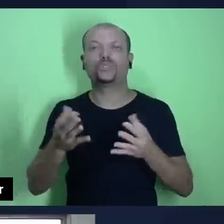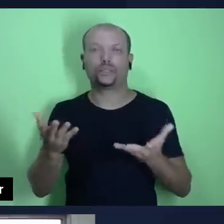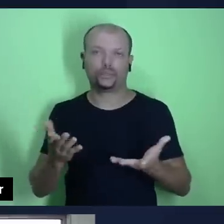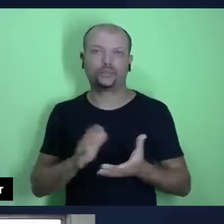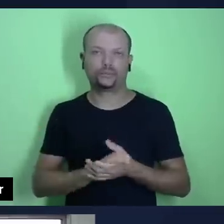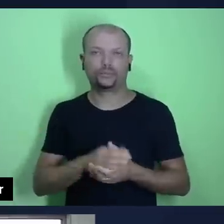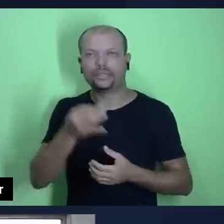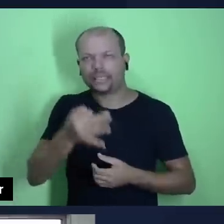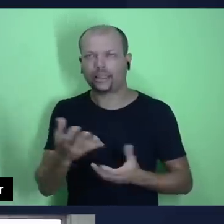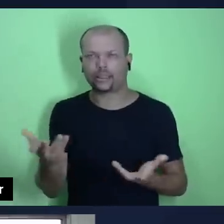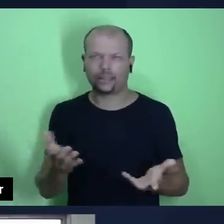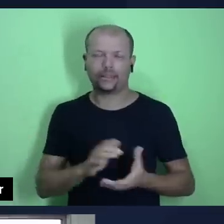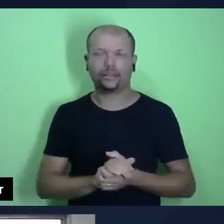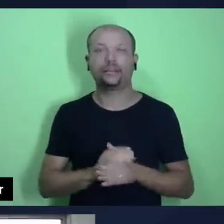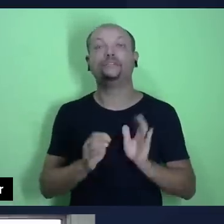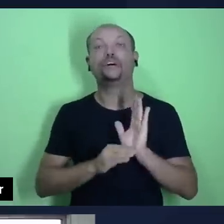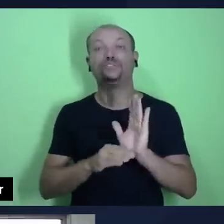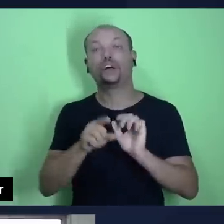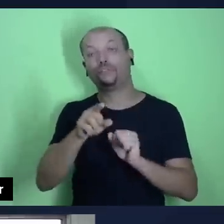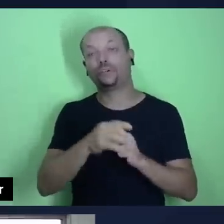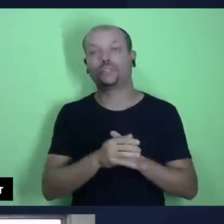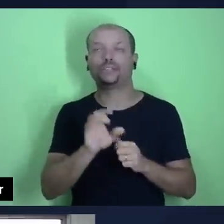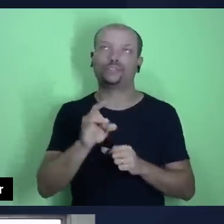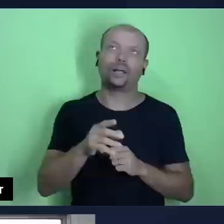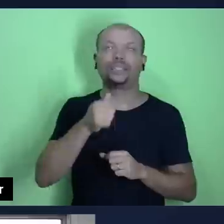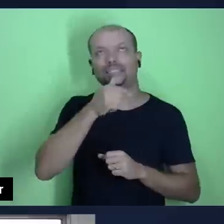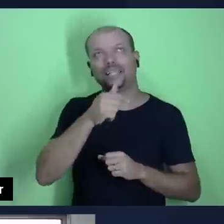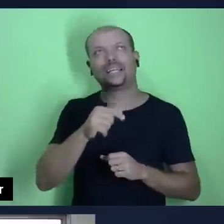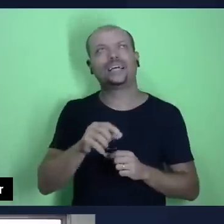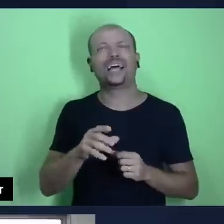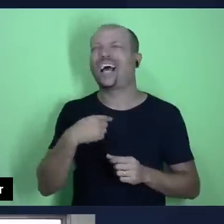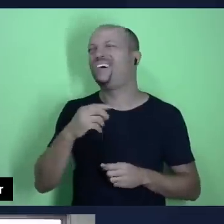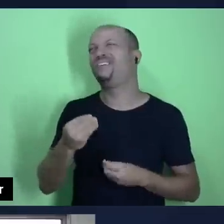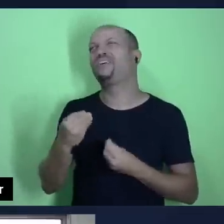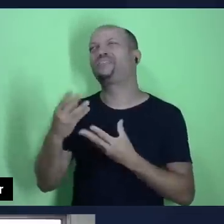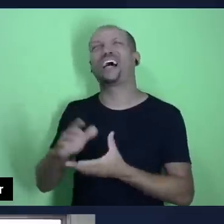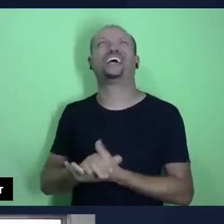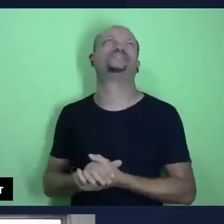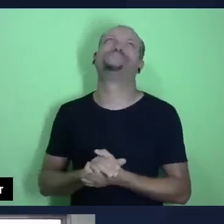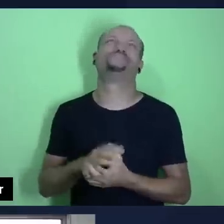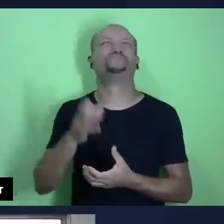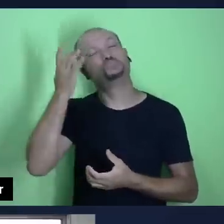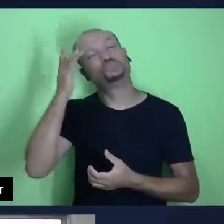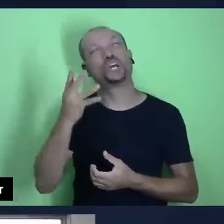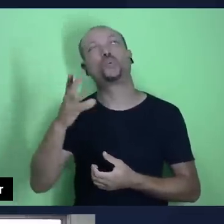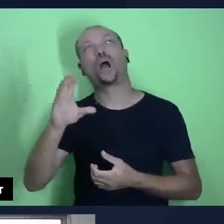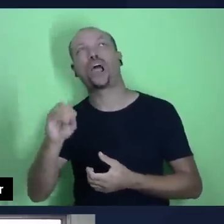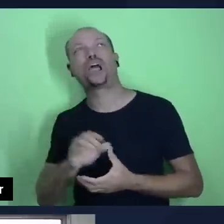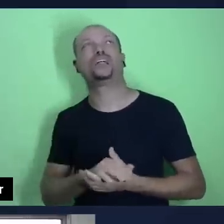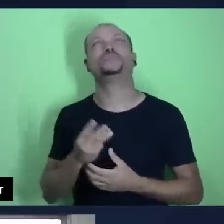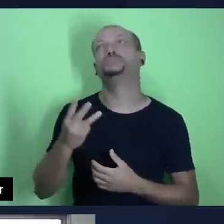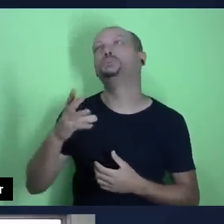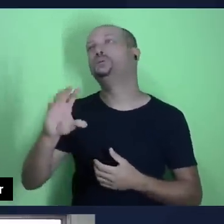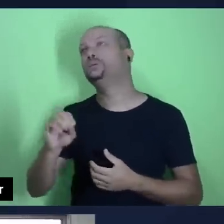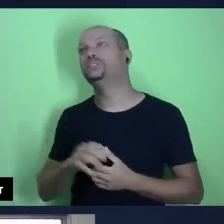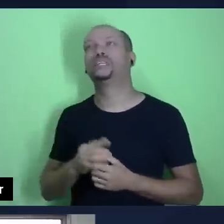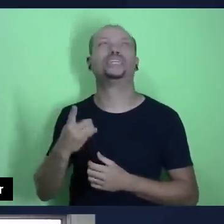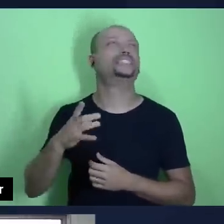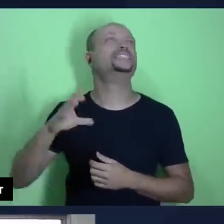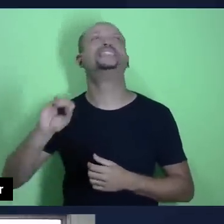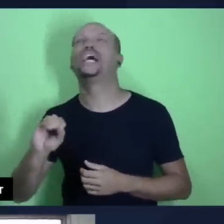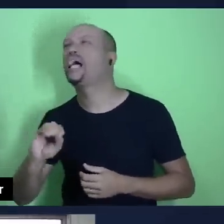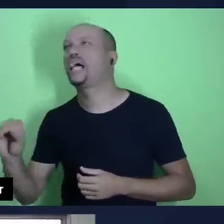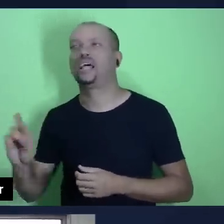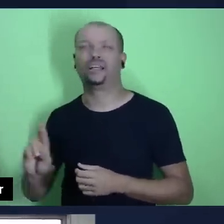ajudar muito você, do que simplesmente a cada semana, ah, eu vou devolver X em reais, ou eu vou devolver Y em reais.